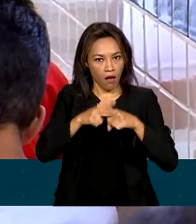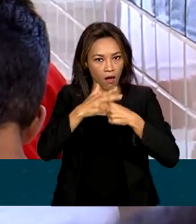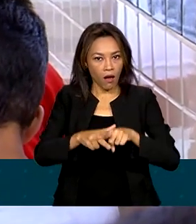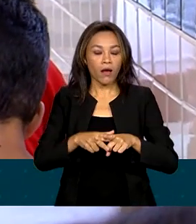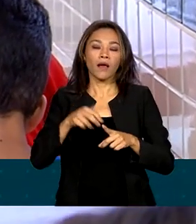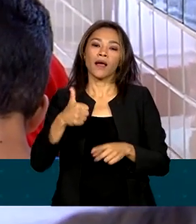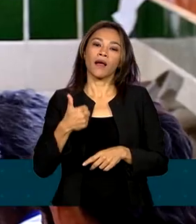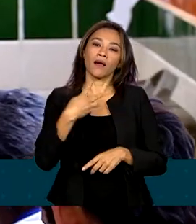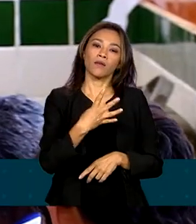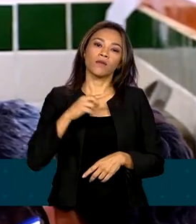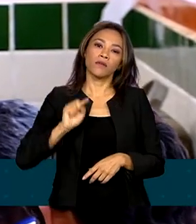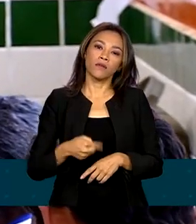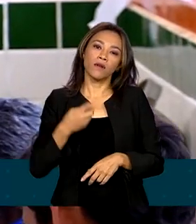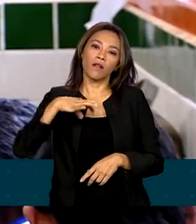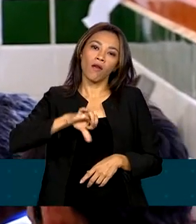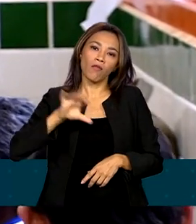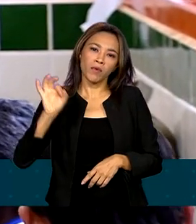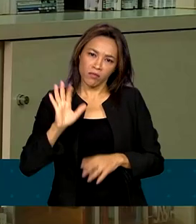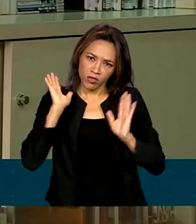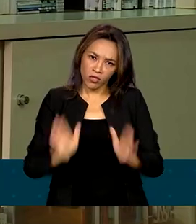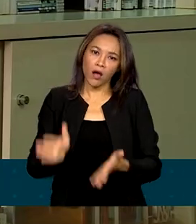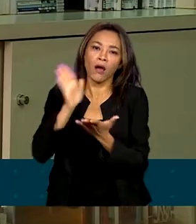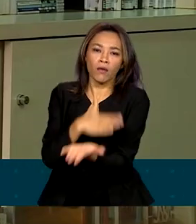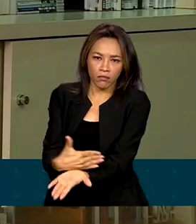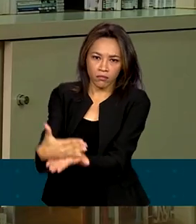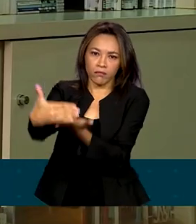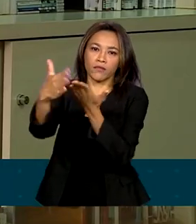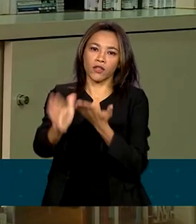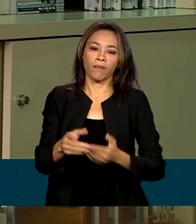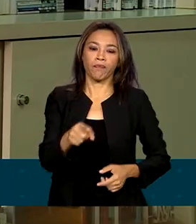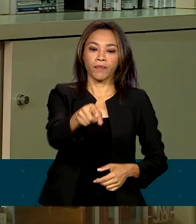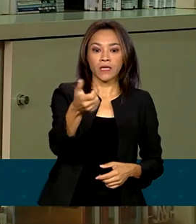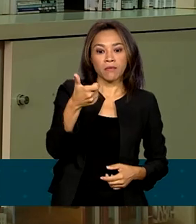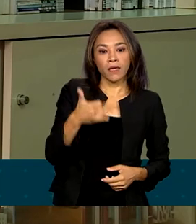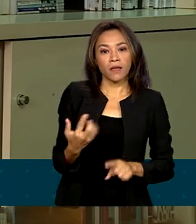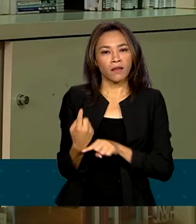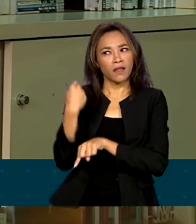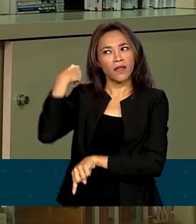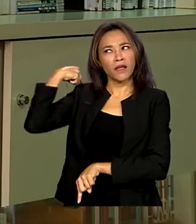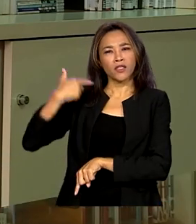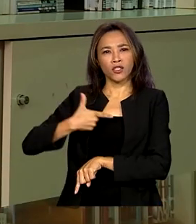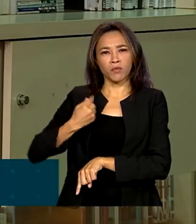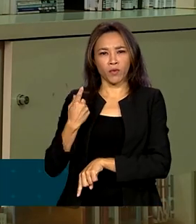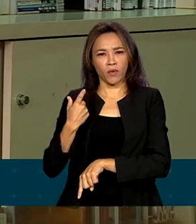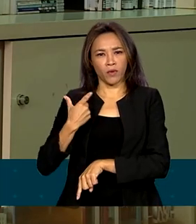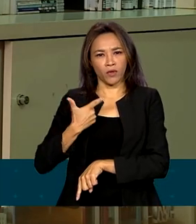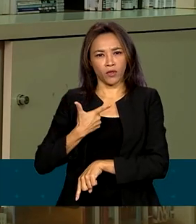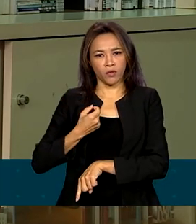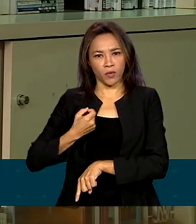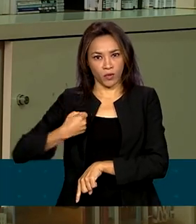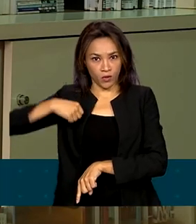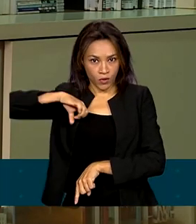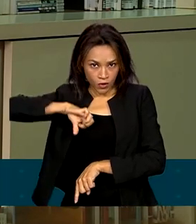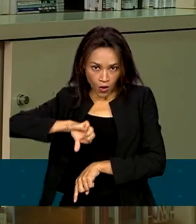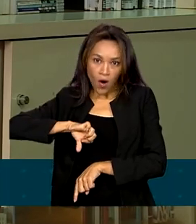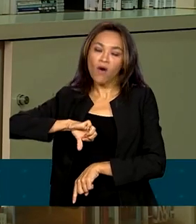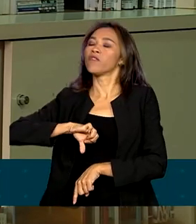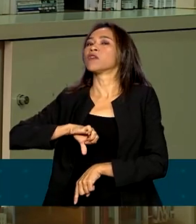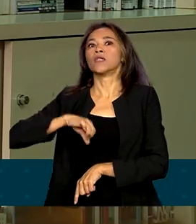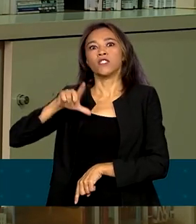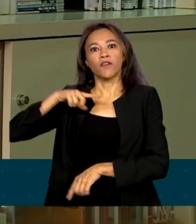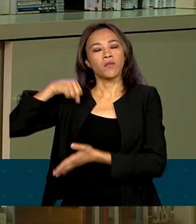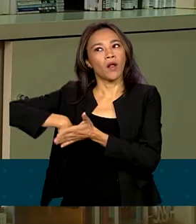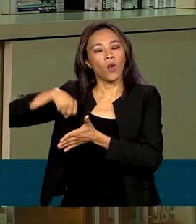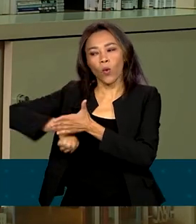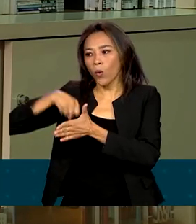,9% e já está valendo. Desde 2009 que nós temos esse reajuste anual, apesar de termos muita luta,